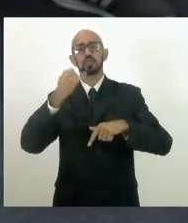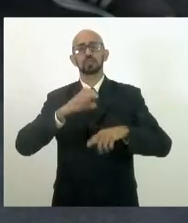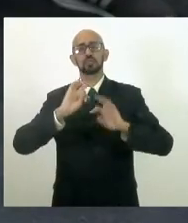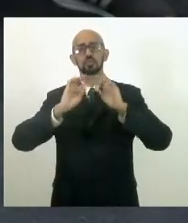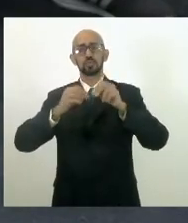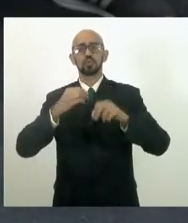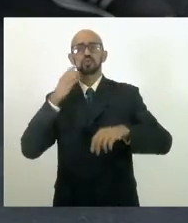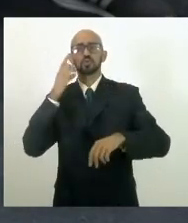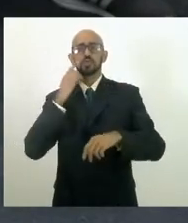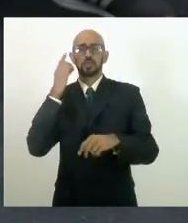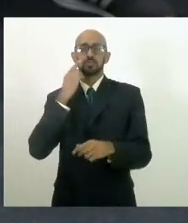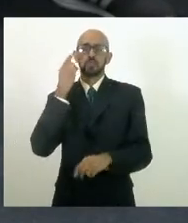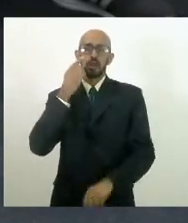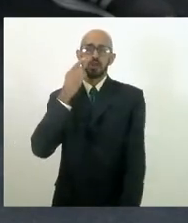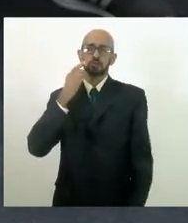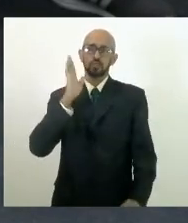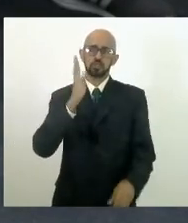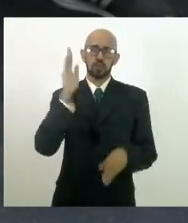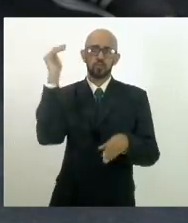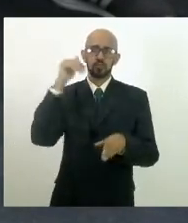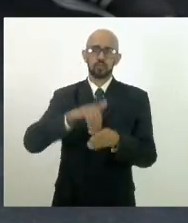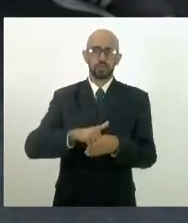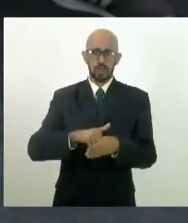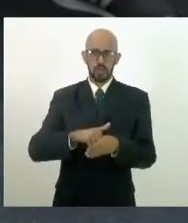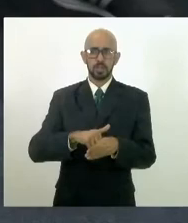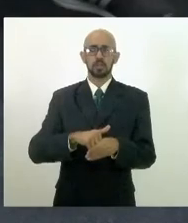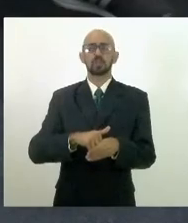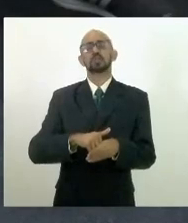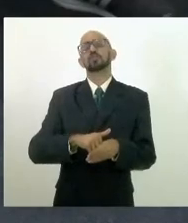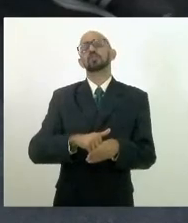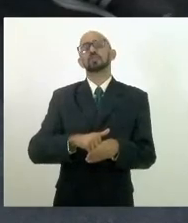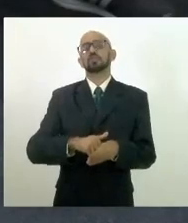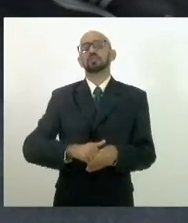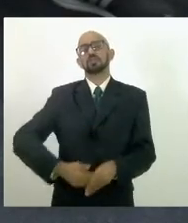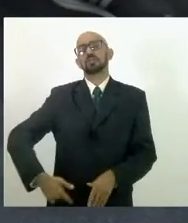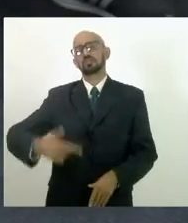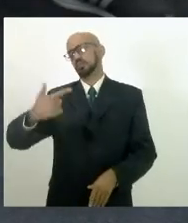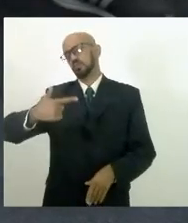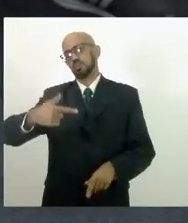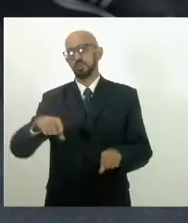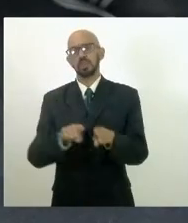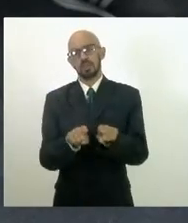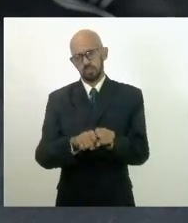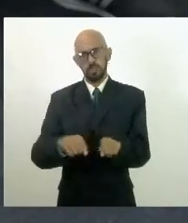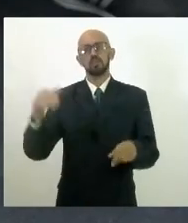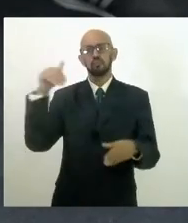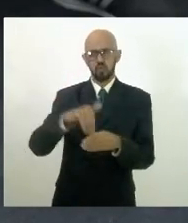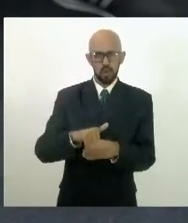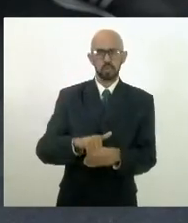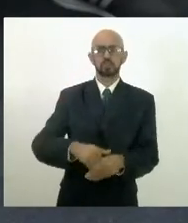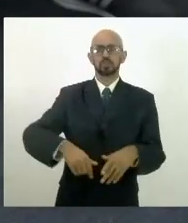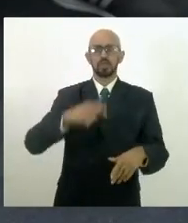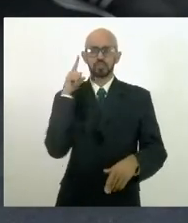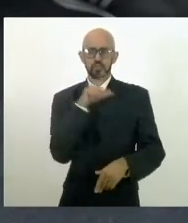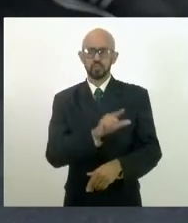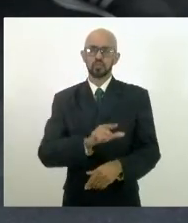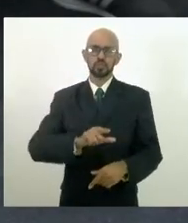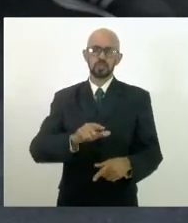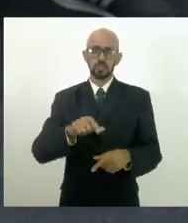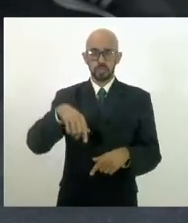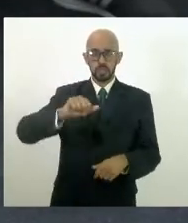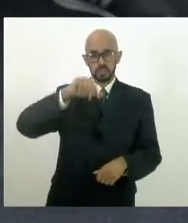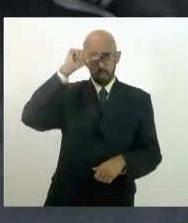que já votaram também votem em segunda e que a gente consiga aí que o governador